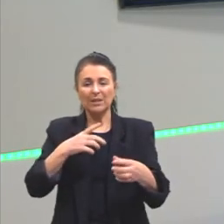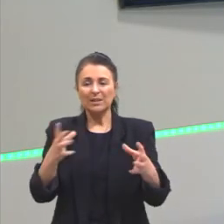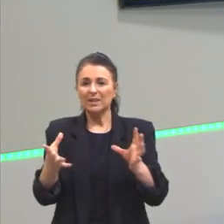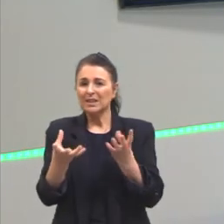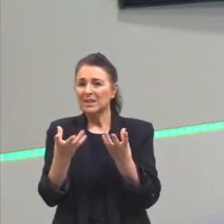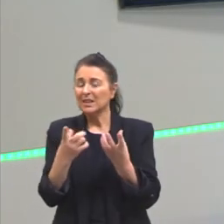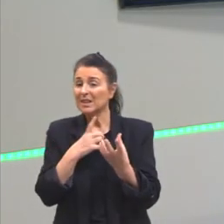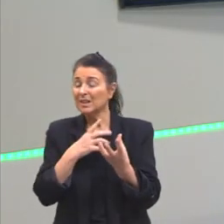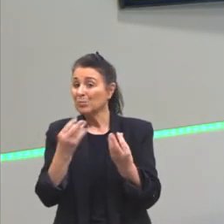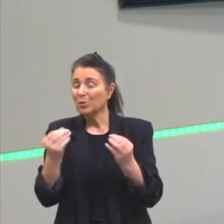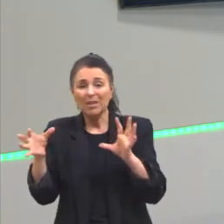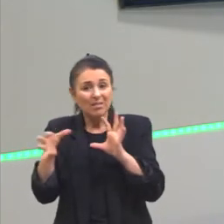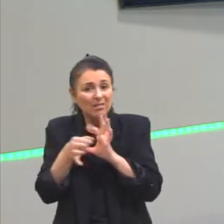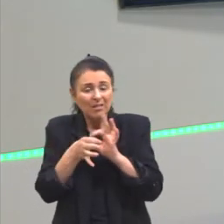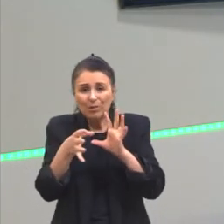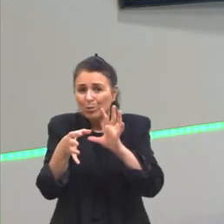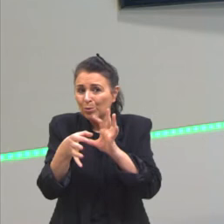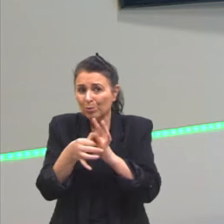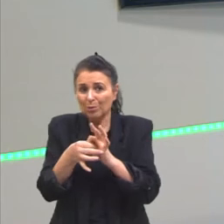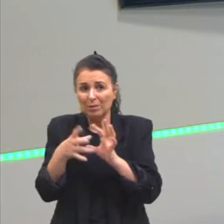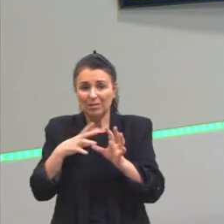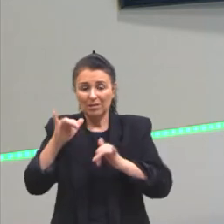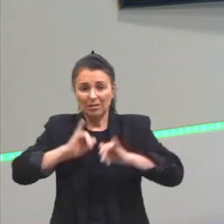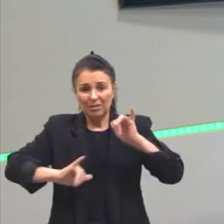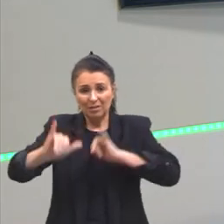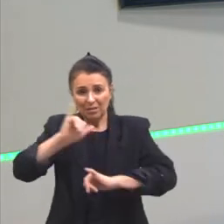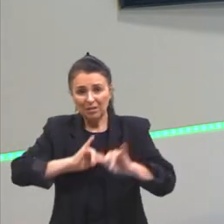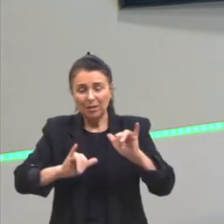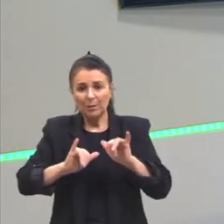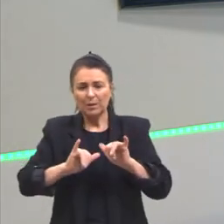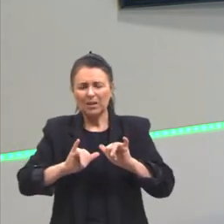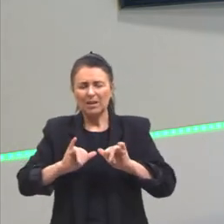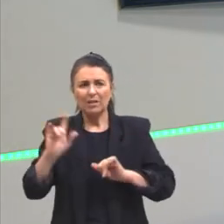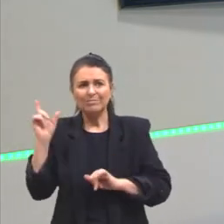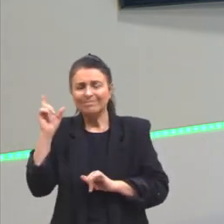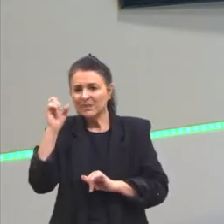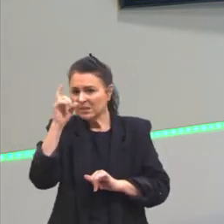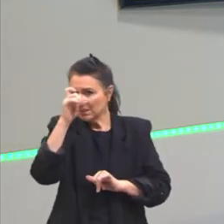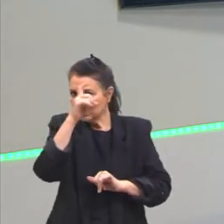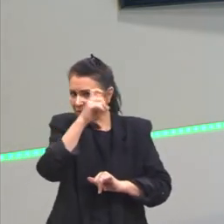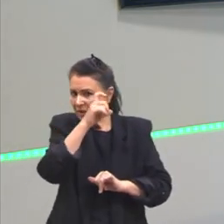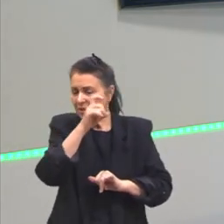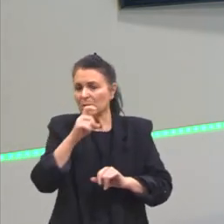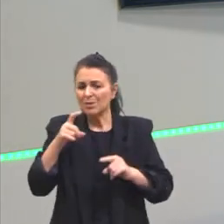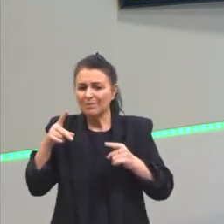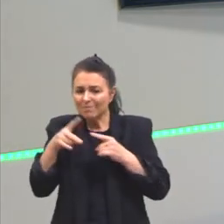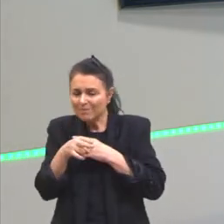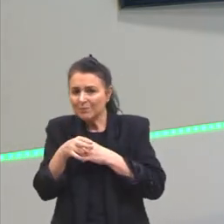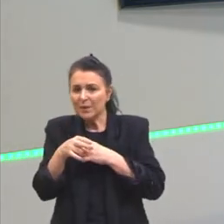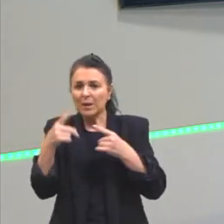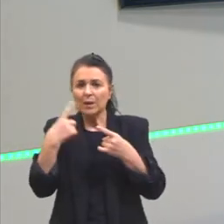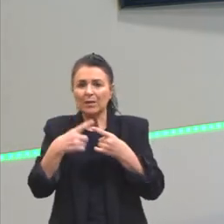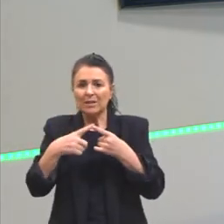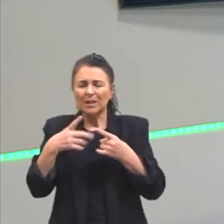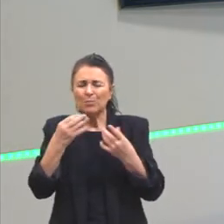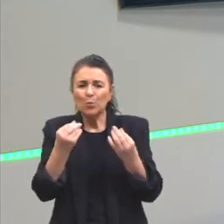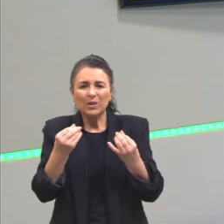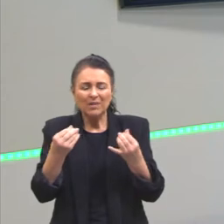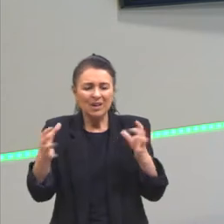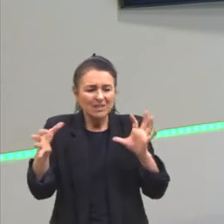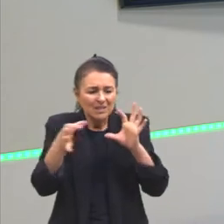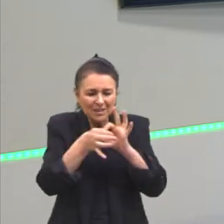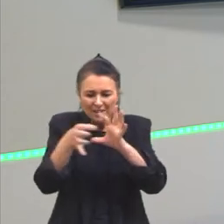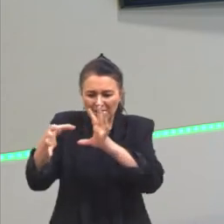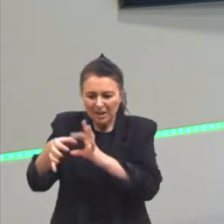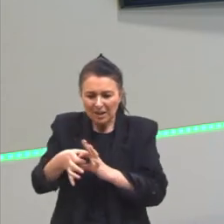estrutural, muitas ligações químicas, eles são difíceis de ser rompidos, porque eu vou ter muitas ligações. E ligações,